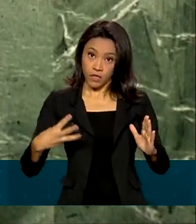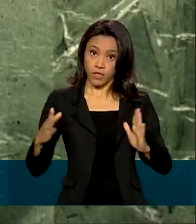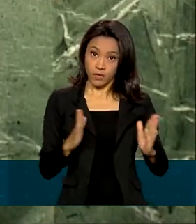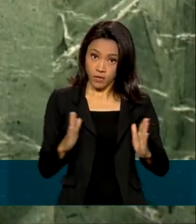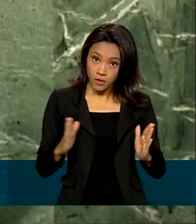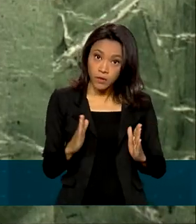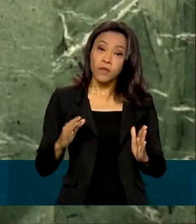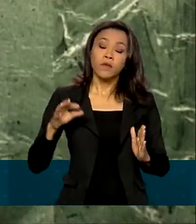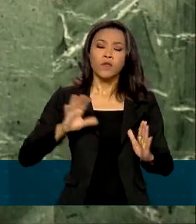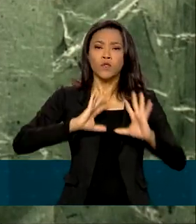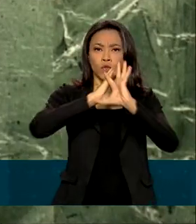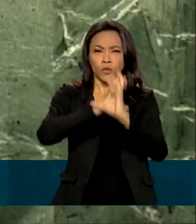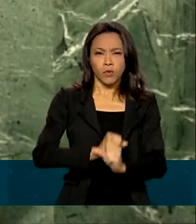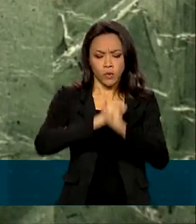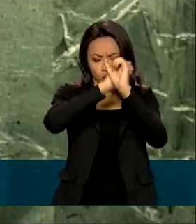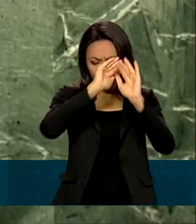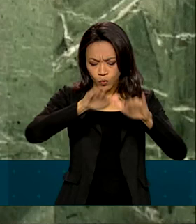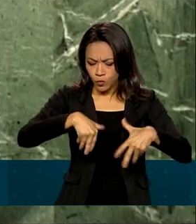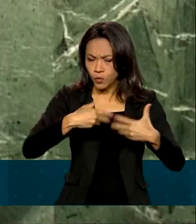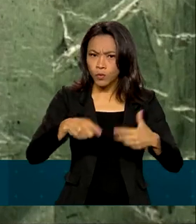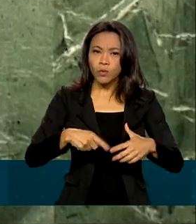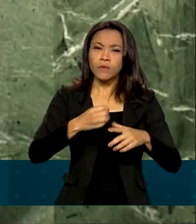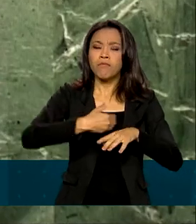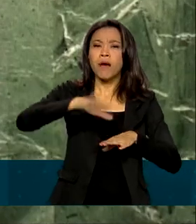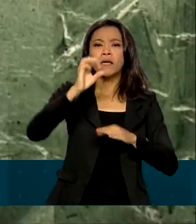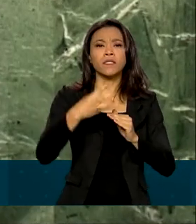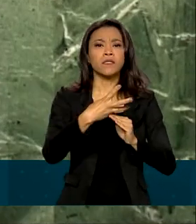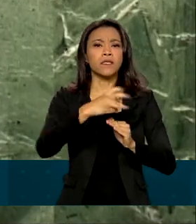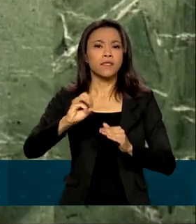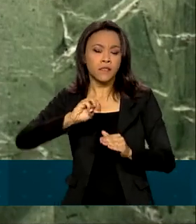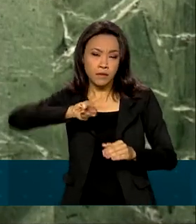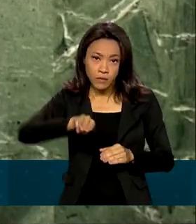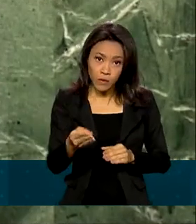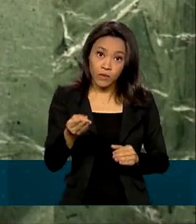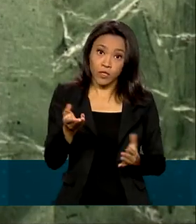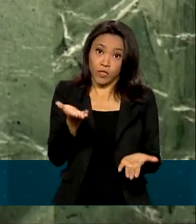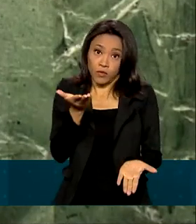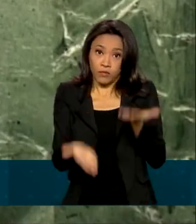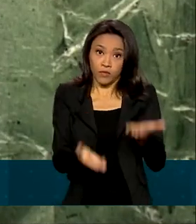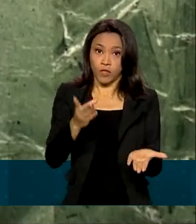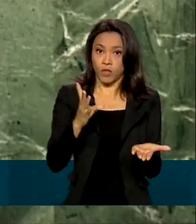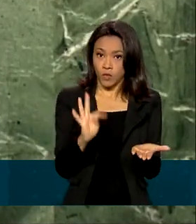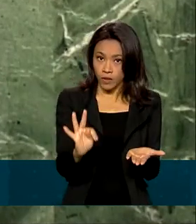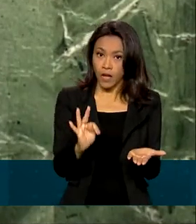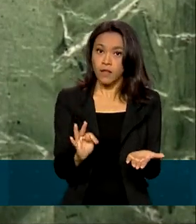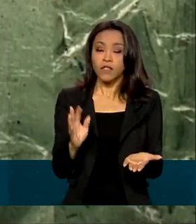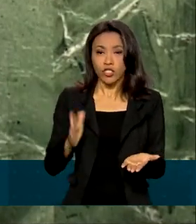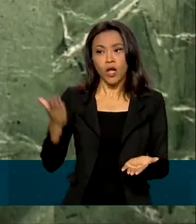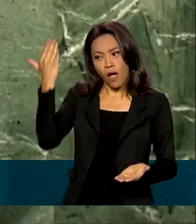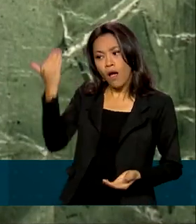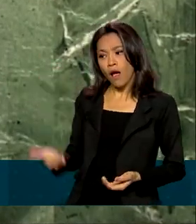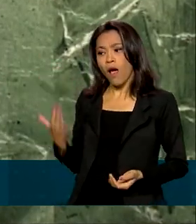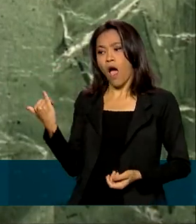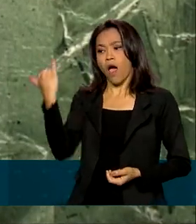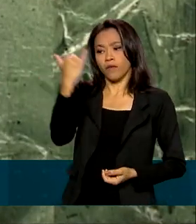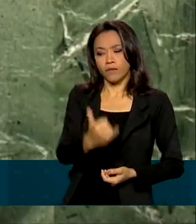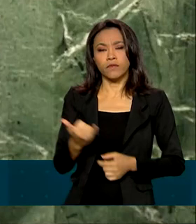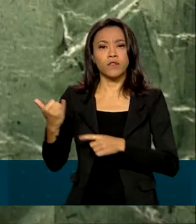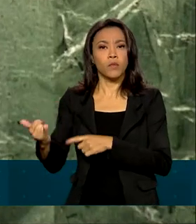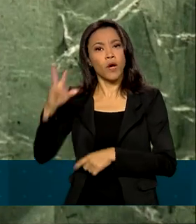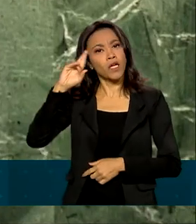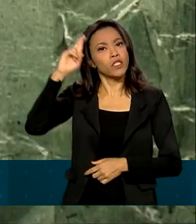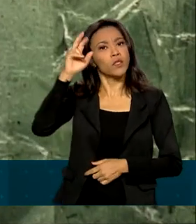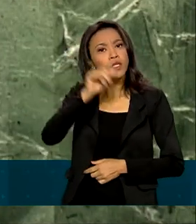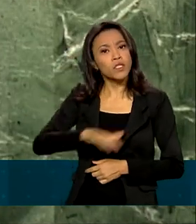produção total ultrapasse os 300 milhões de toneladas. Como afirmou a diretora-geral da Organização